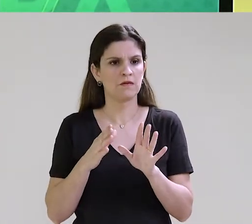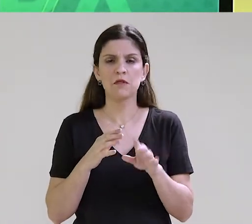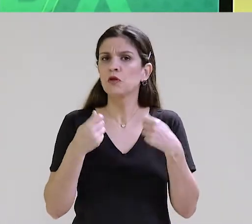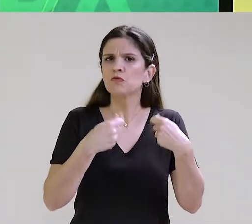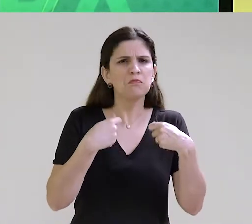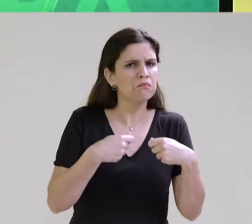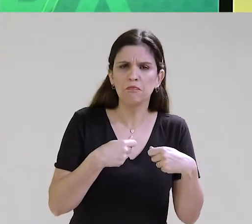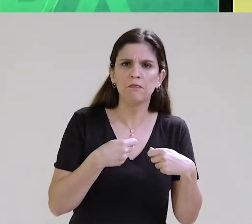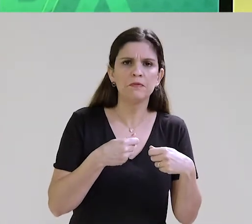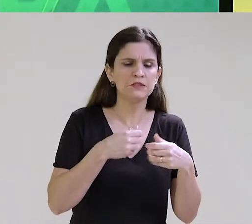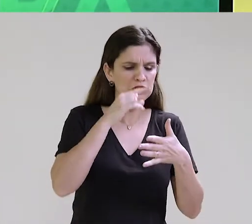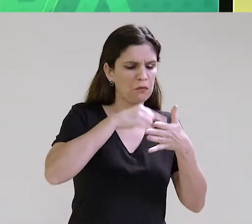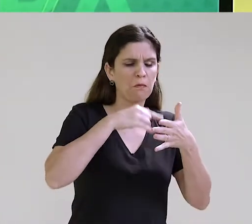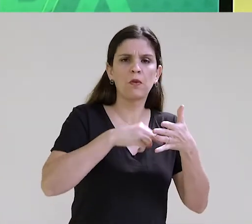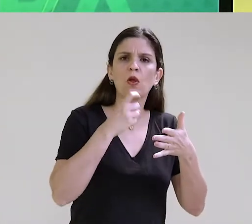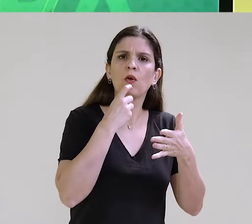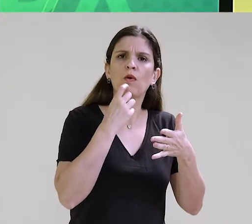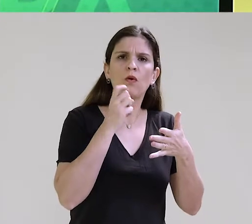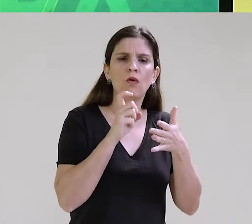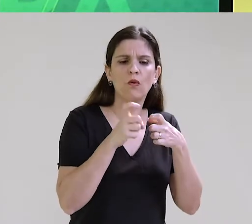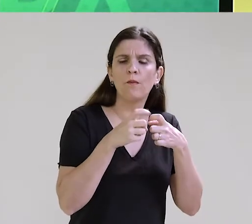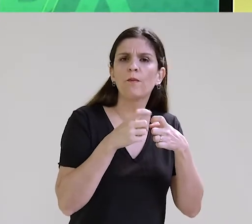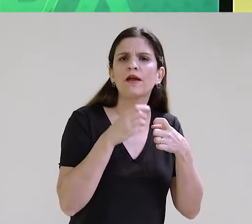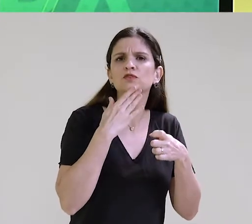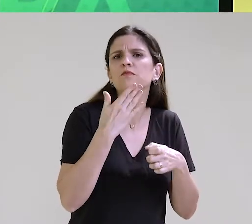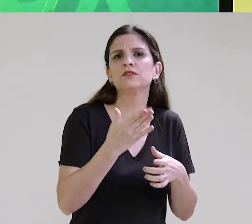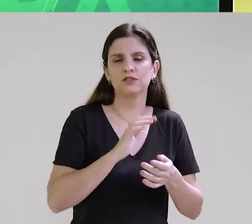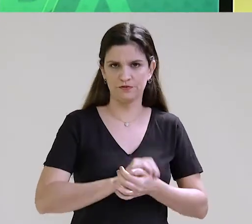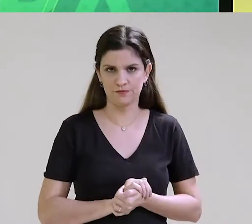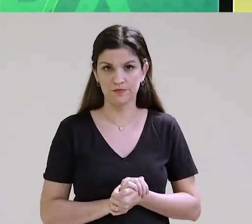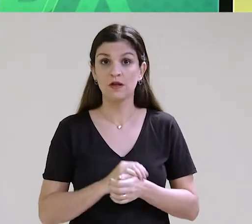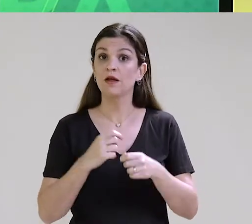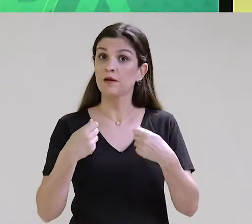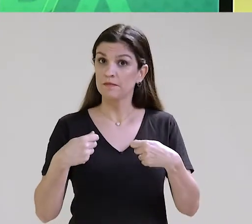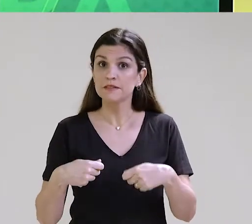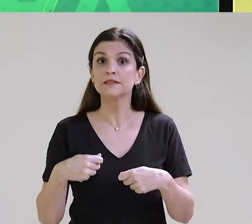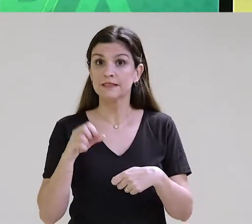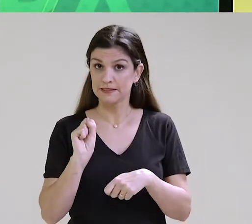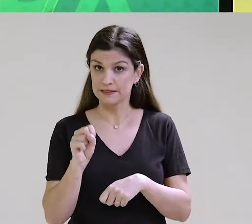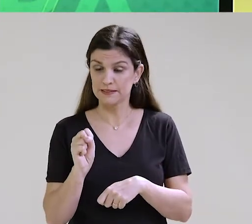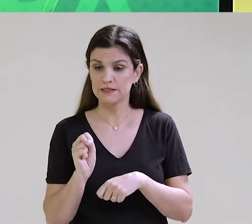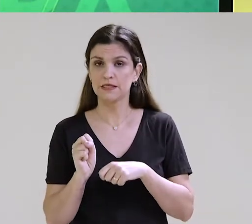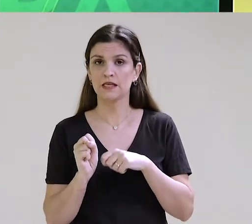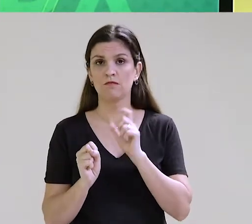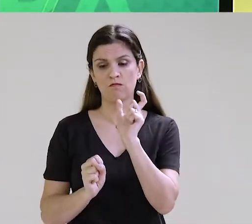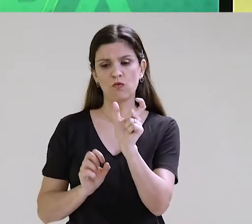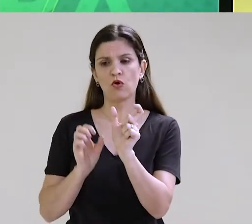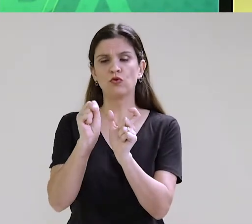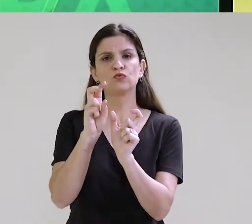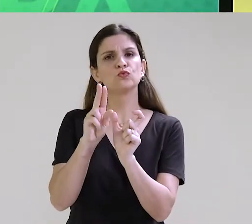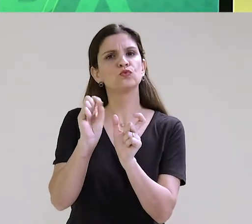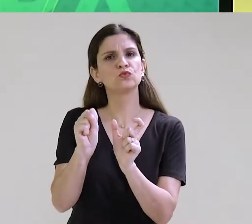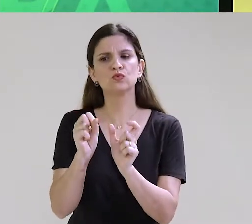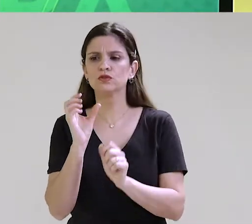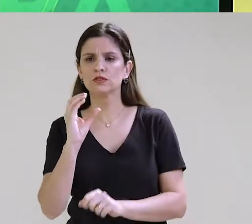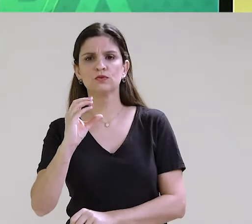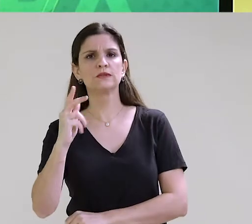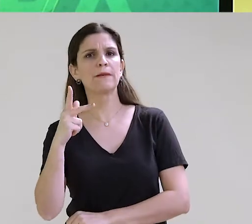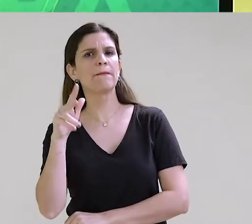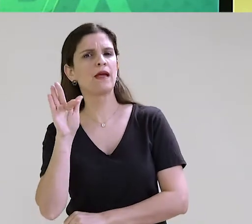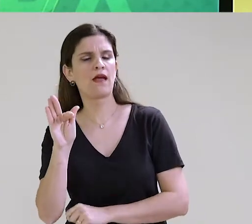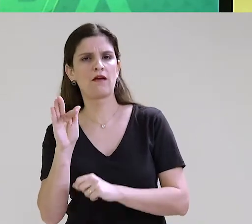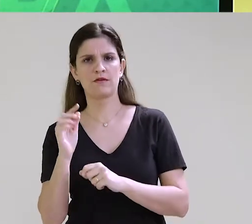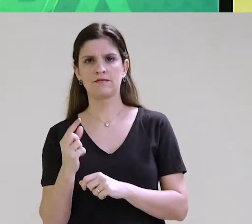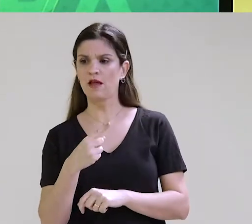é necessária apresentação de receita médica. É preciso apenas apresentar o cartão do SUS e CPF, sendo que